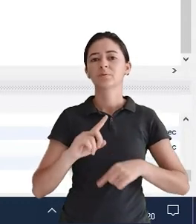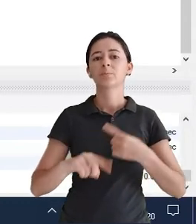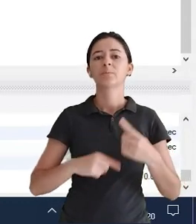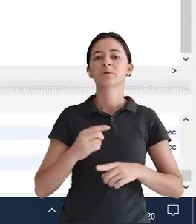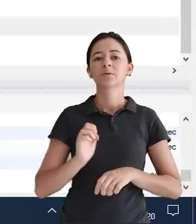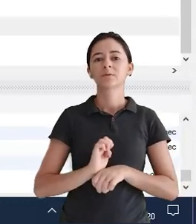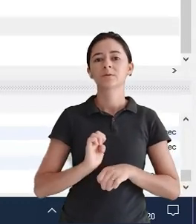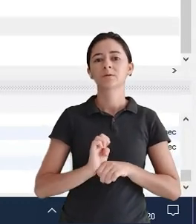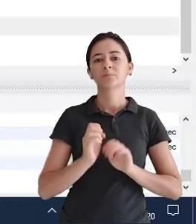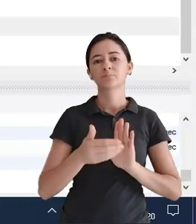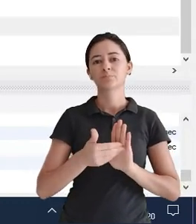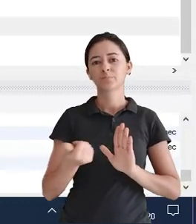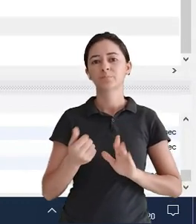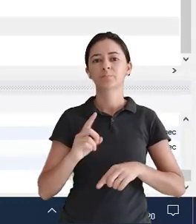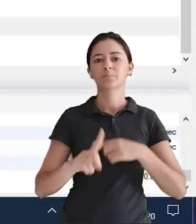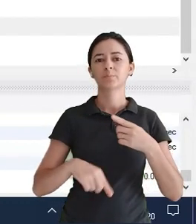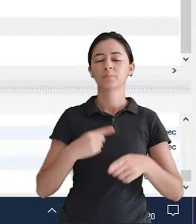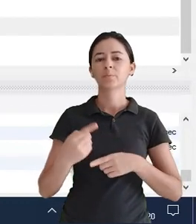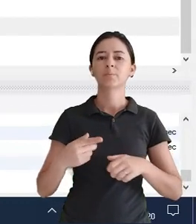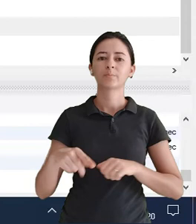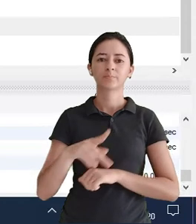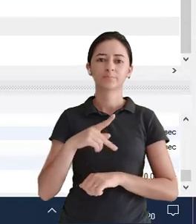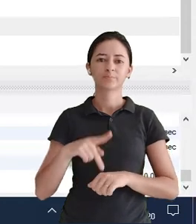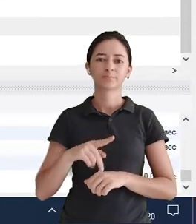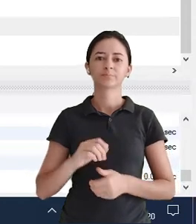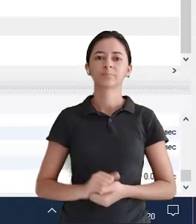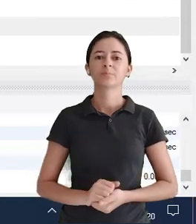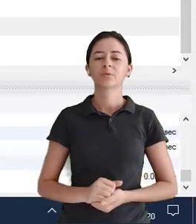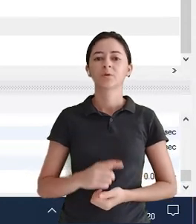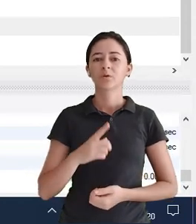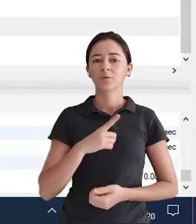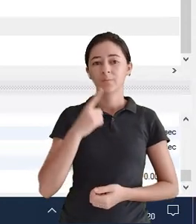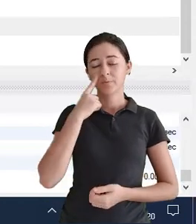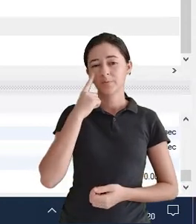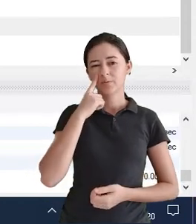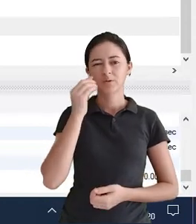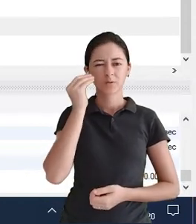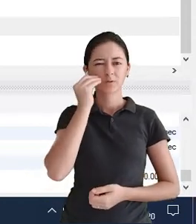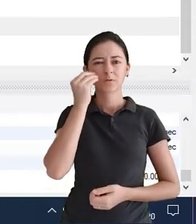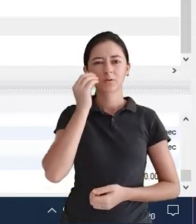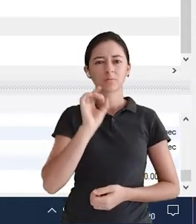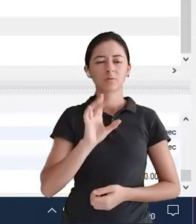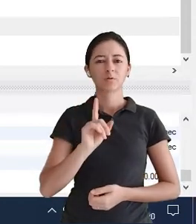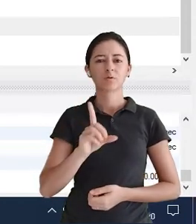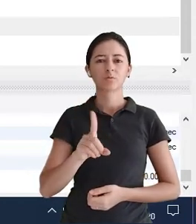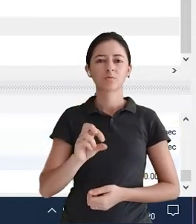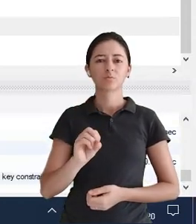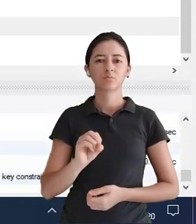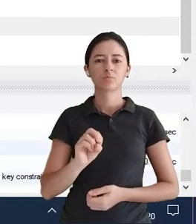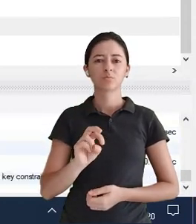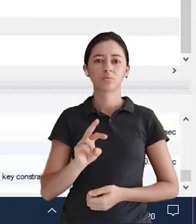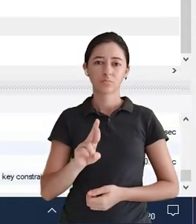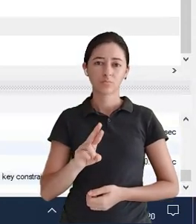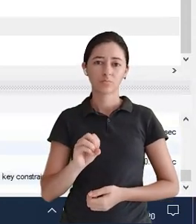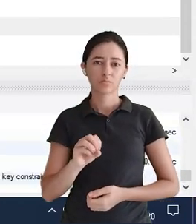País Eu vou fazer aqui pra vocês verem Olha só Drop table País Vou tentar apagar país Olha o que vai acontecer